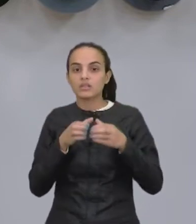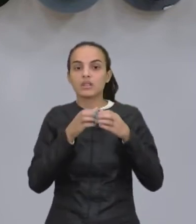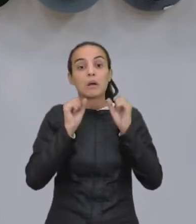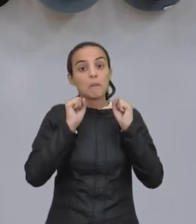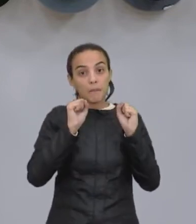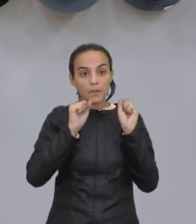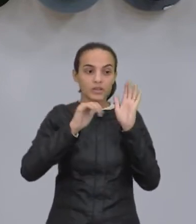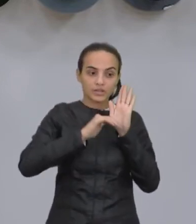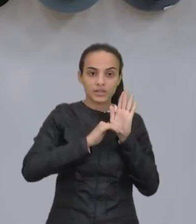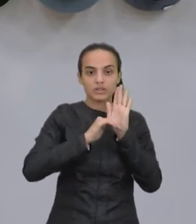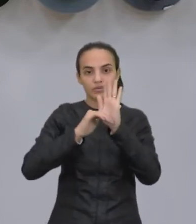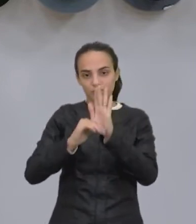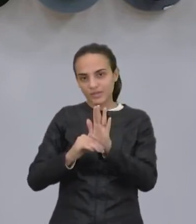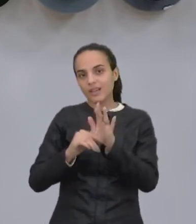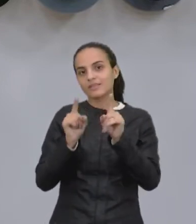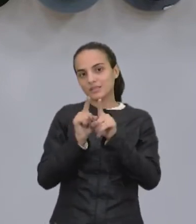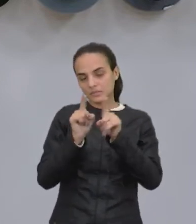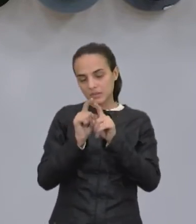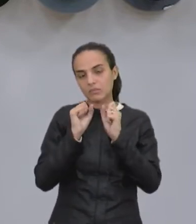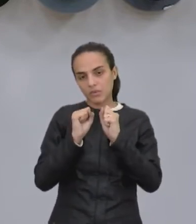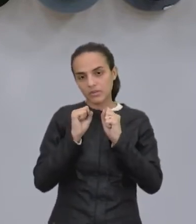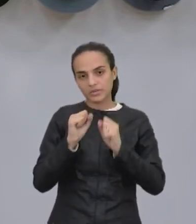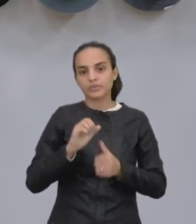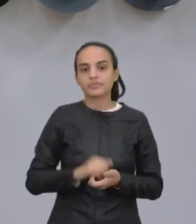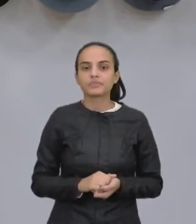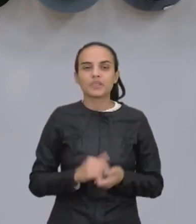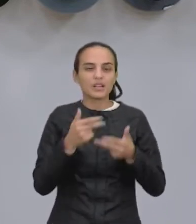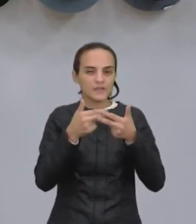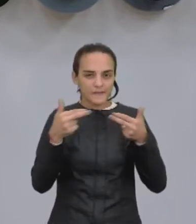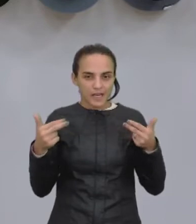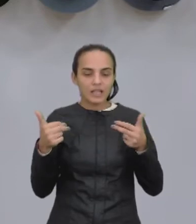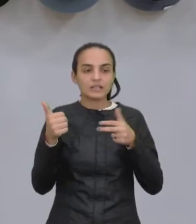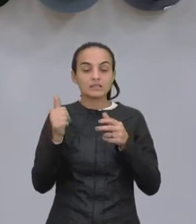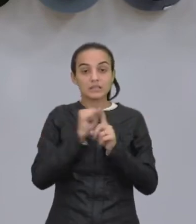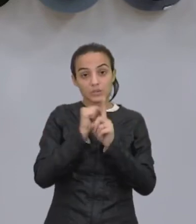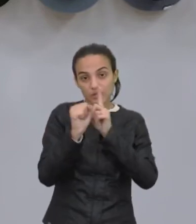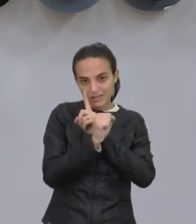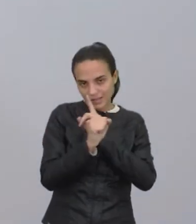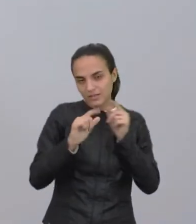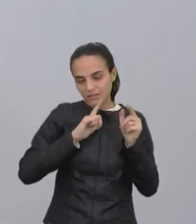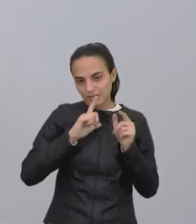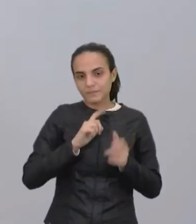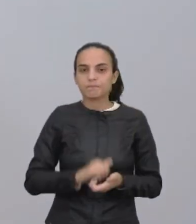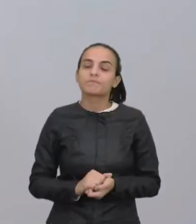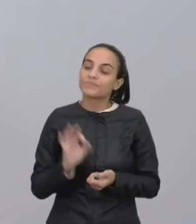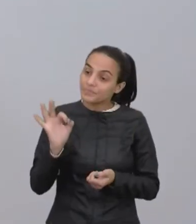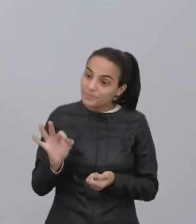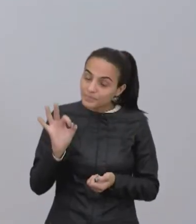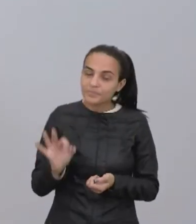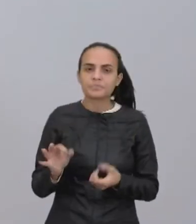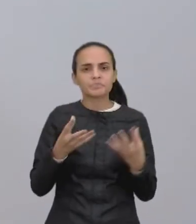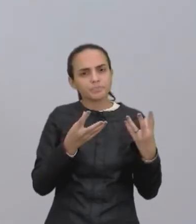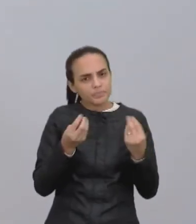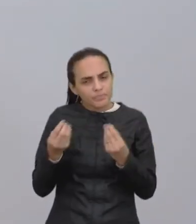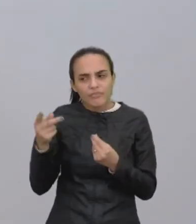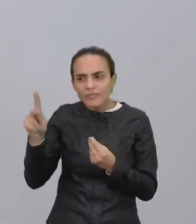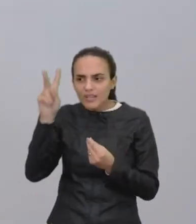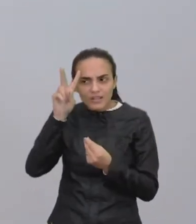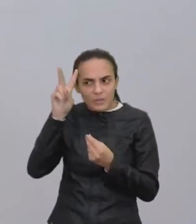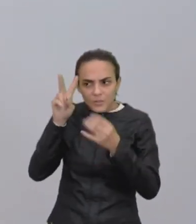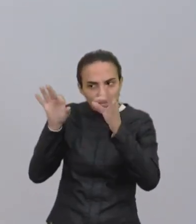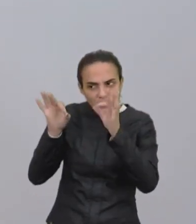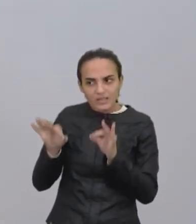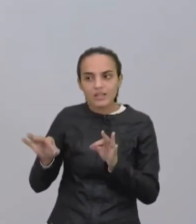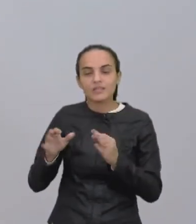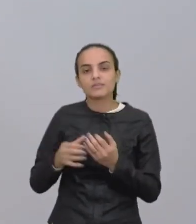podem contribuir também, né, e vários setores da sociedade também, né? Exatamente, muito bem lembrado, né,